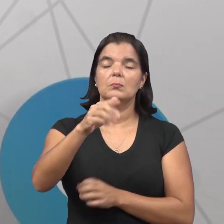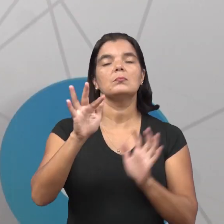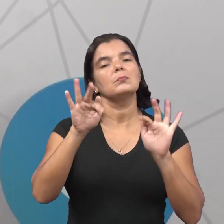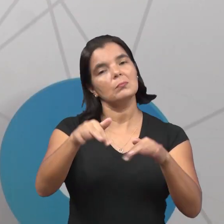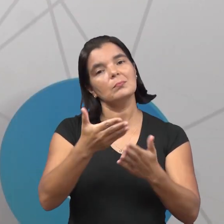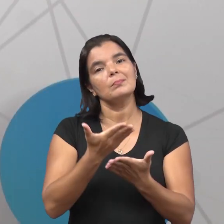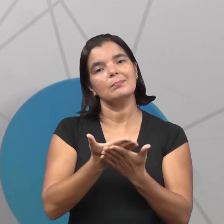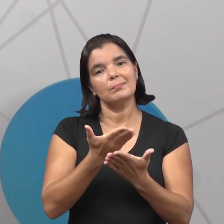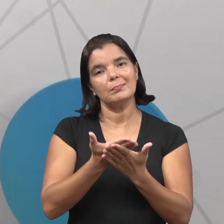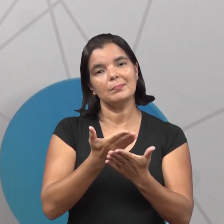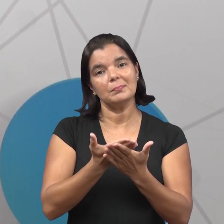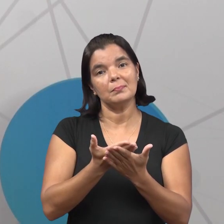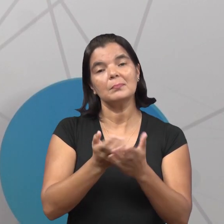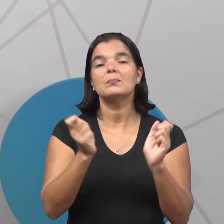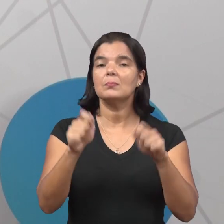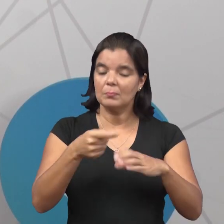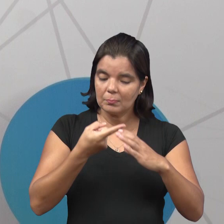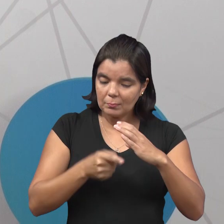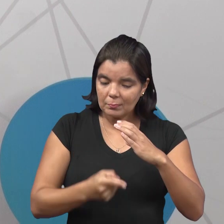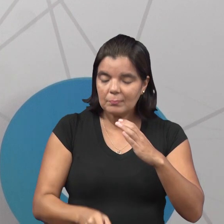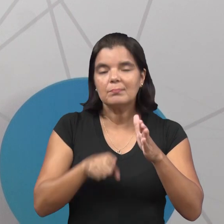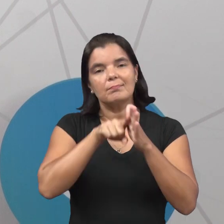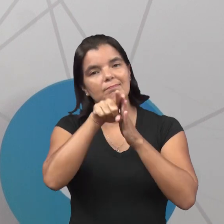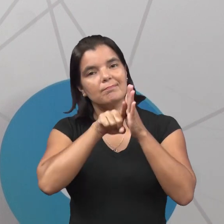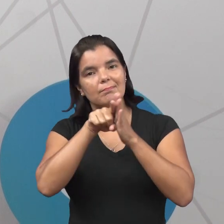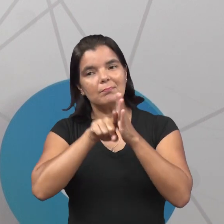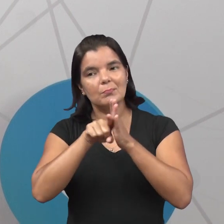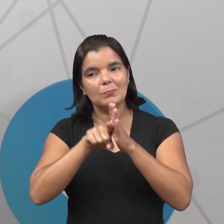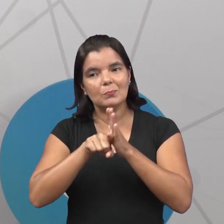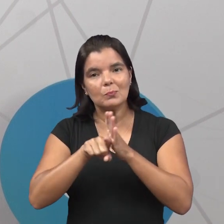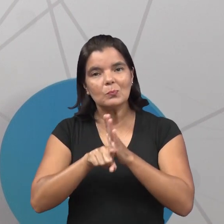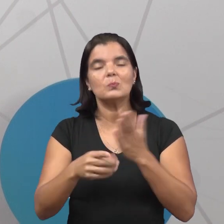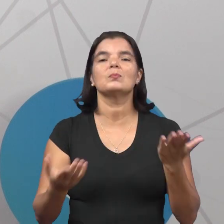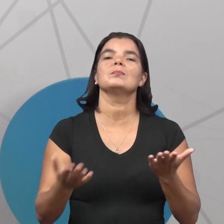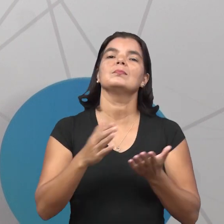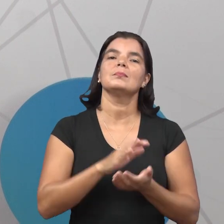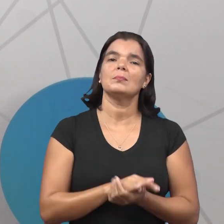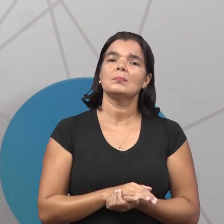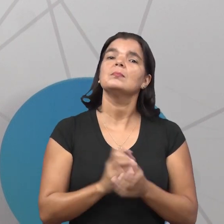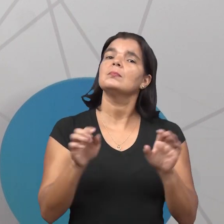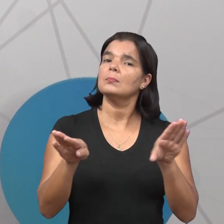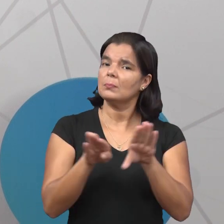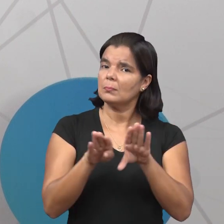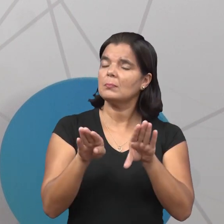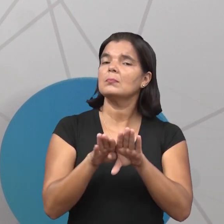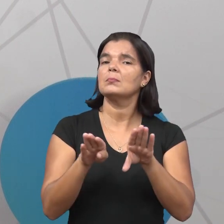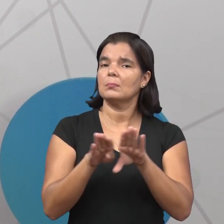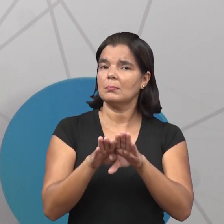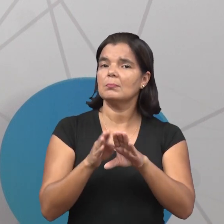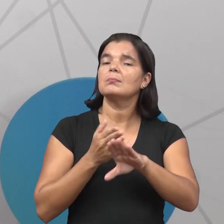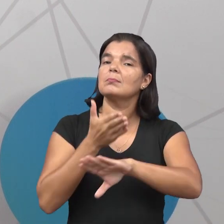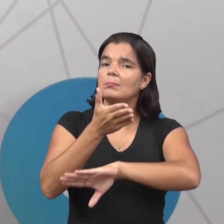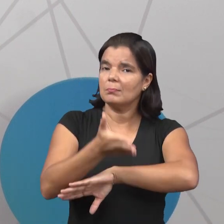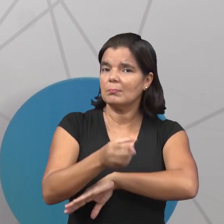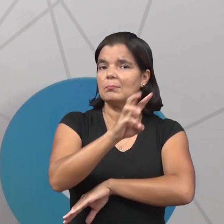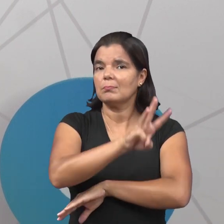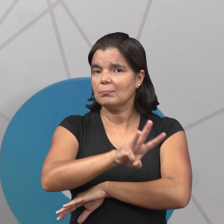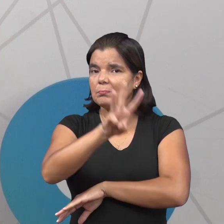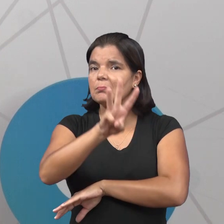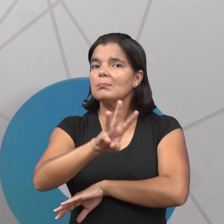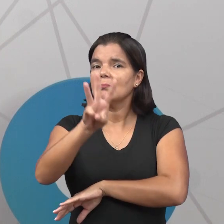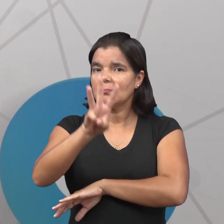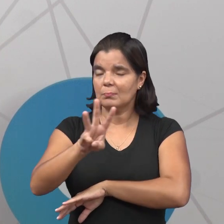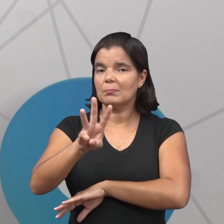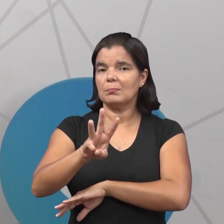nossa aula. Você pode aprofundar na sua pesquisa. E você pode também ter acesso ao material adicional